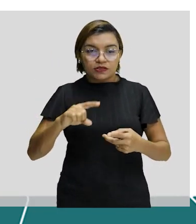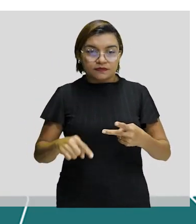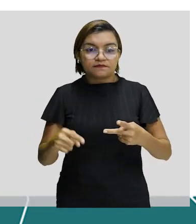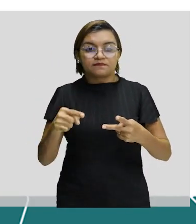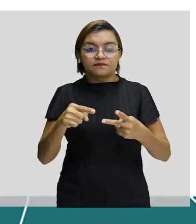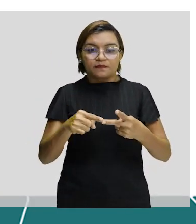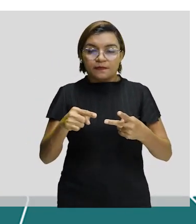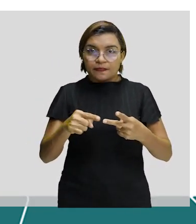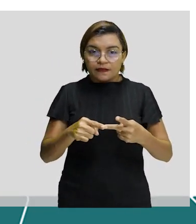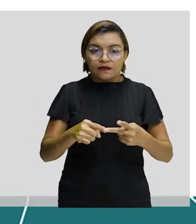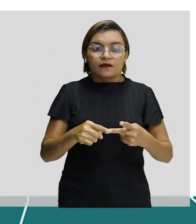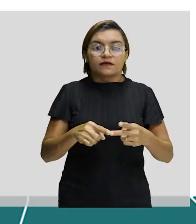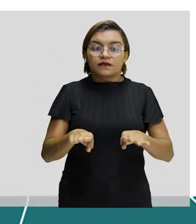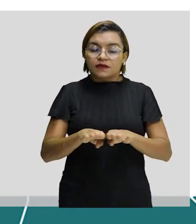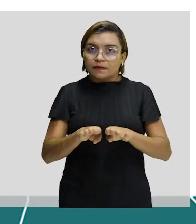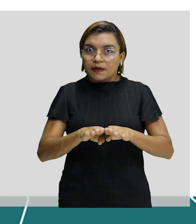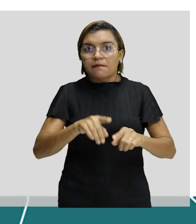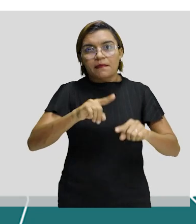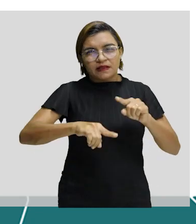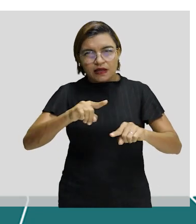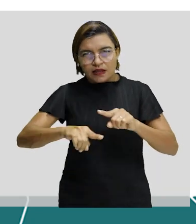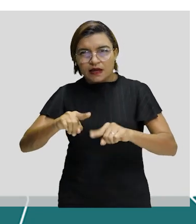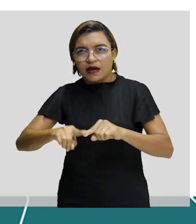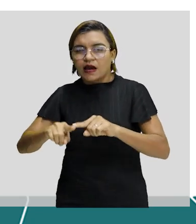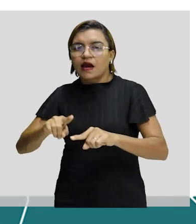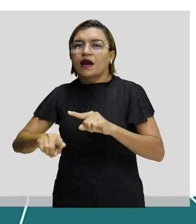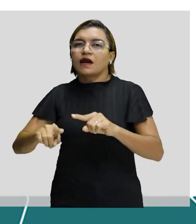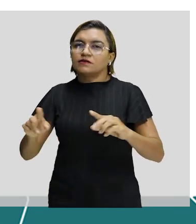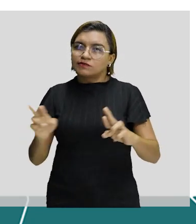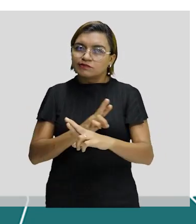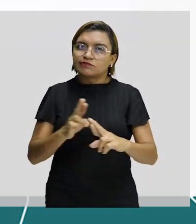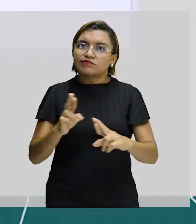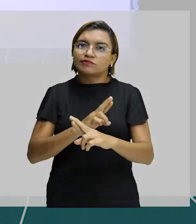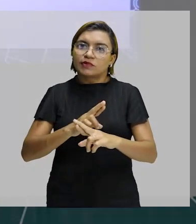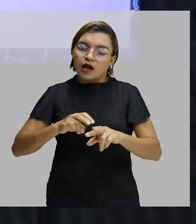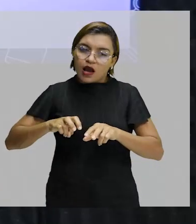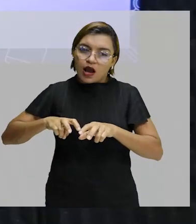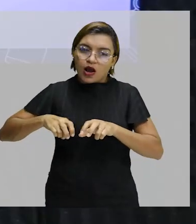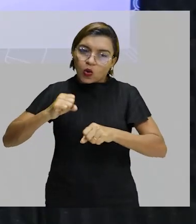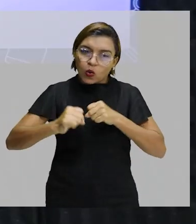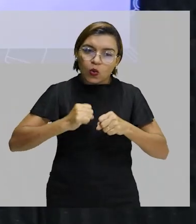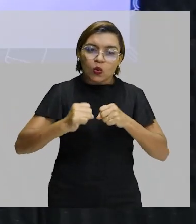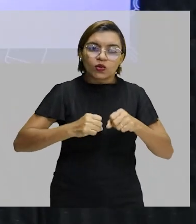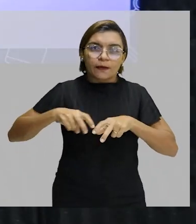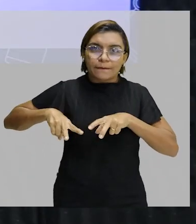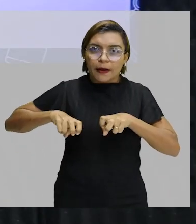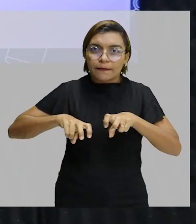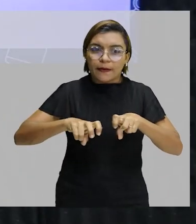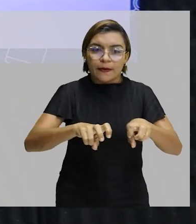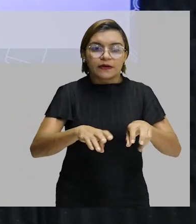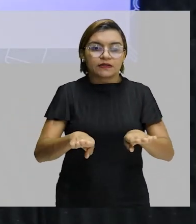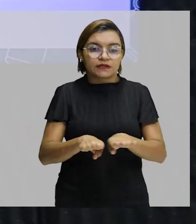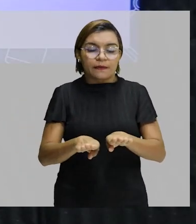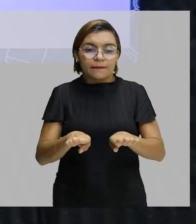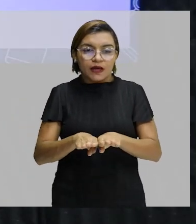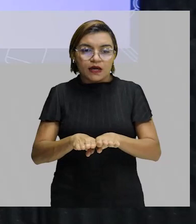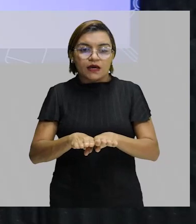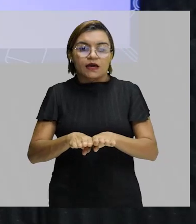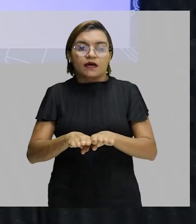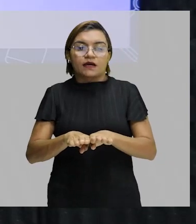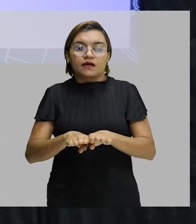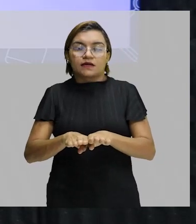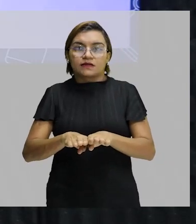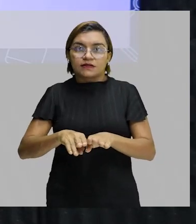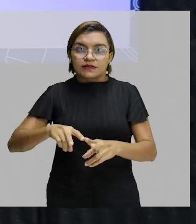materiais relacionados a corrida, os materiais relacionados aos saltos e os materiais